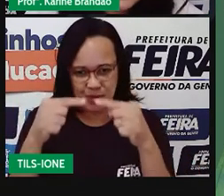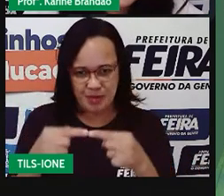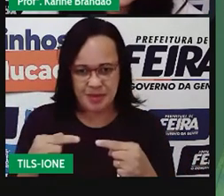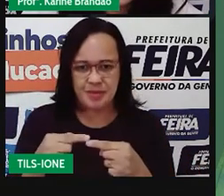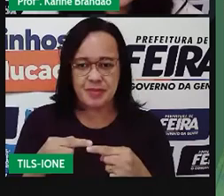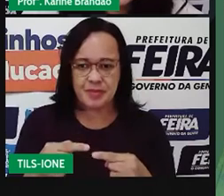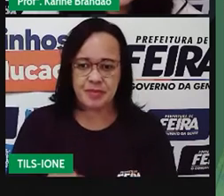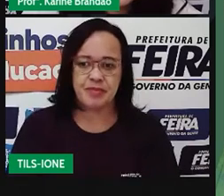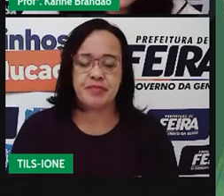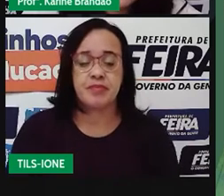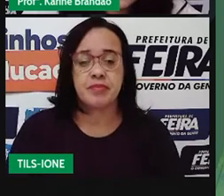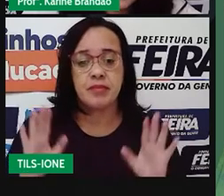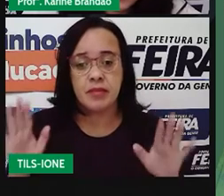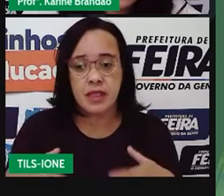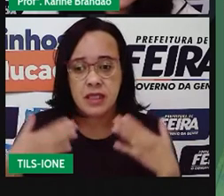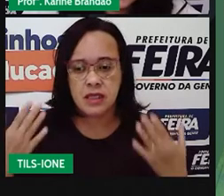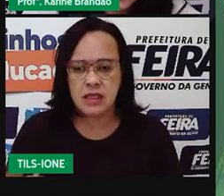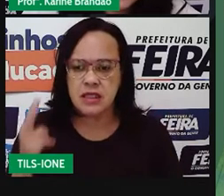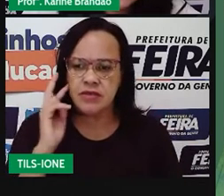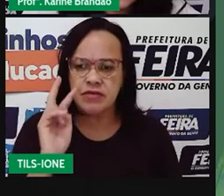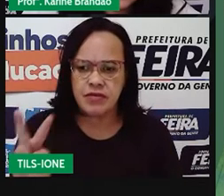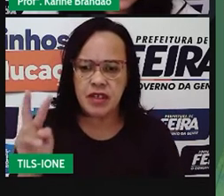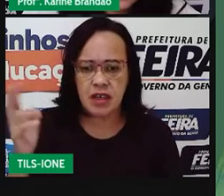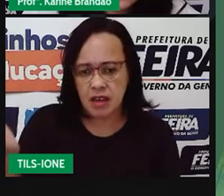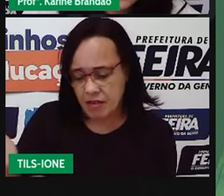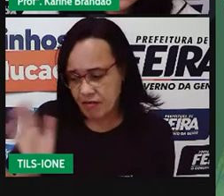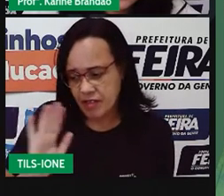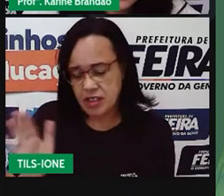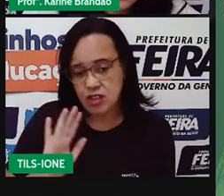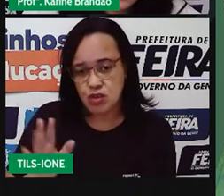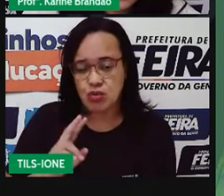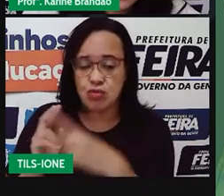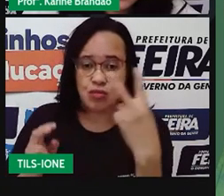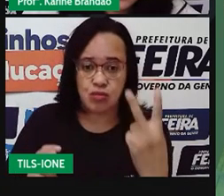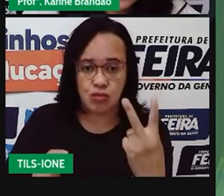E aí, então, a gente vai ver aqui, ó, dois videozinhos.